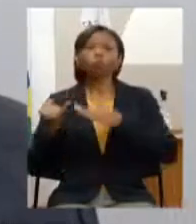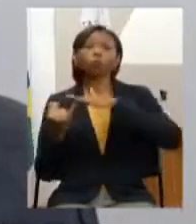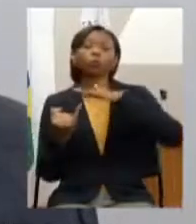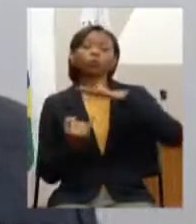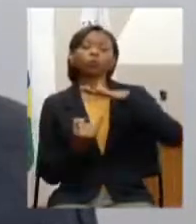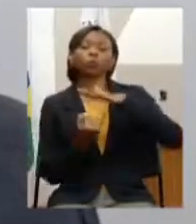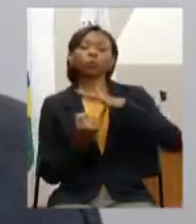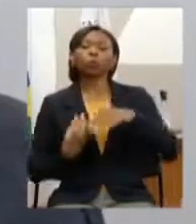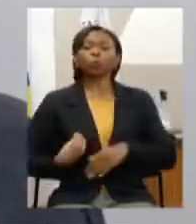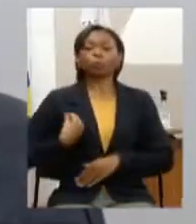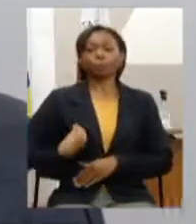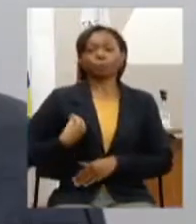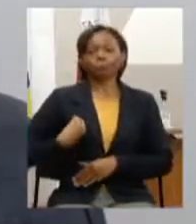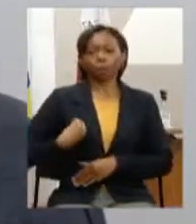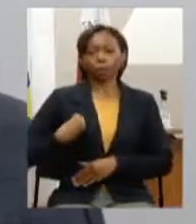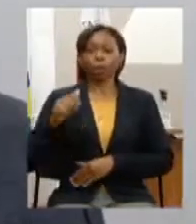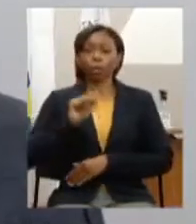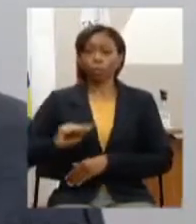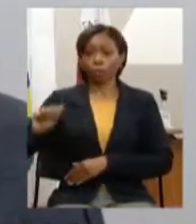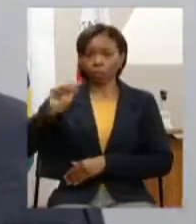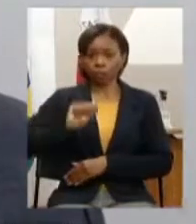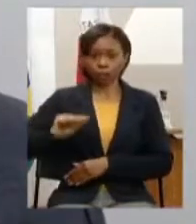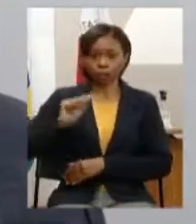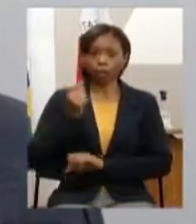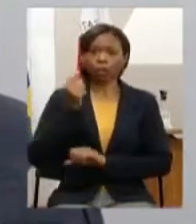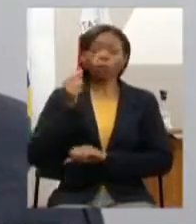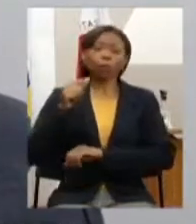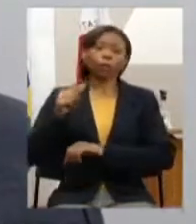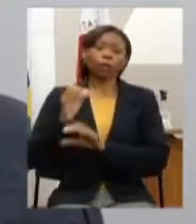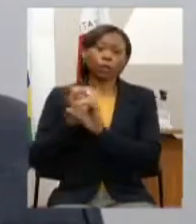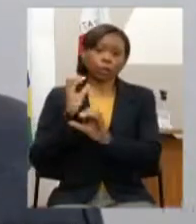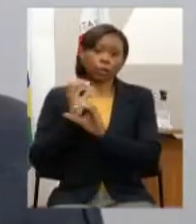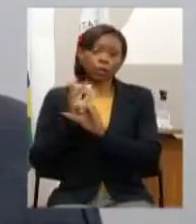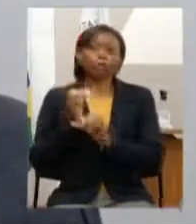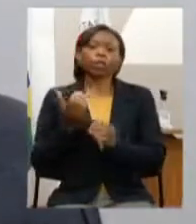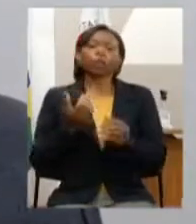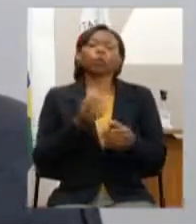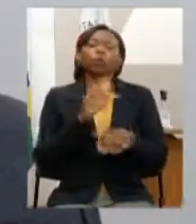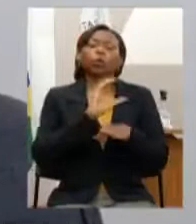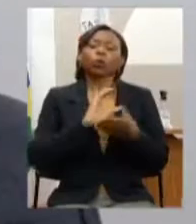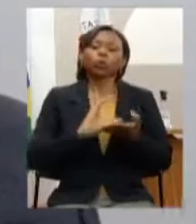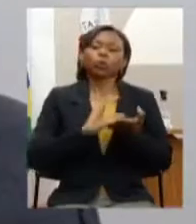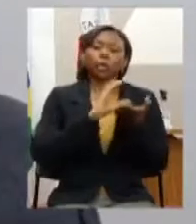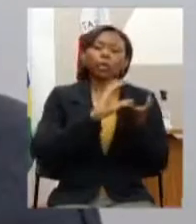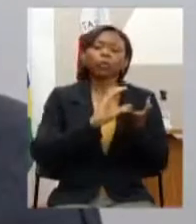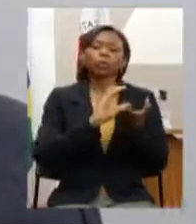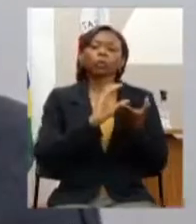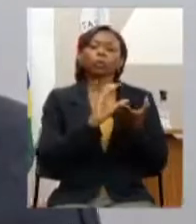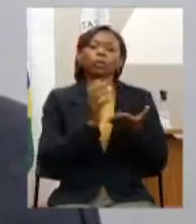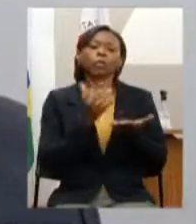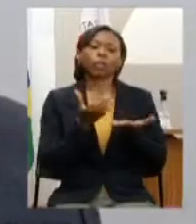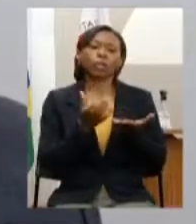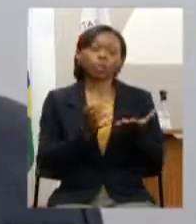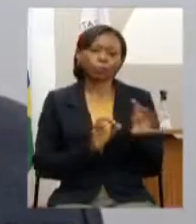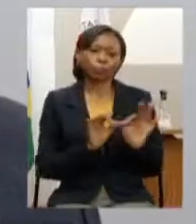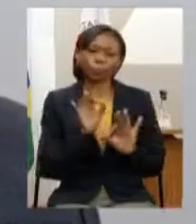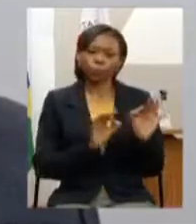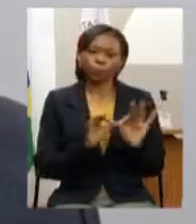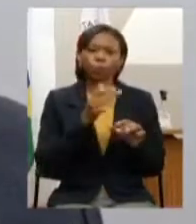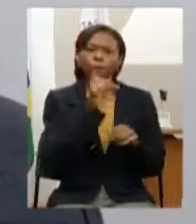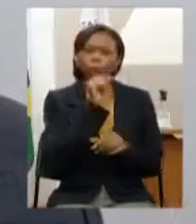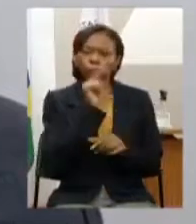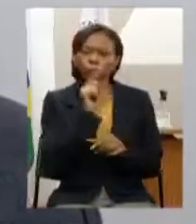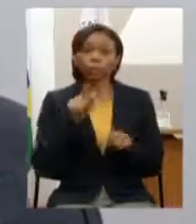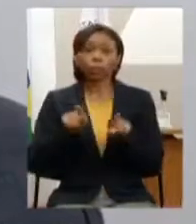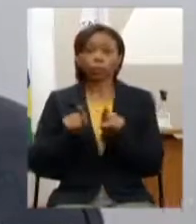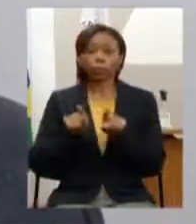civil associação de engenharia sanitária e ambiental conselho estadual de recursos hídricos conselho regional de biologia quarta região do qual eu faço